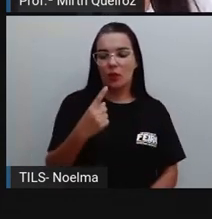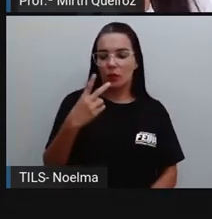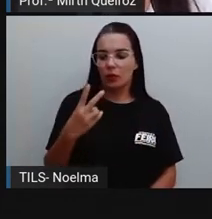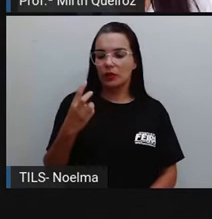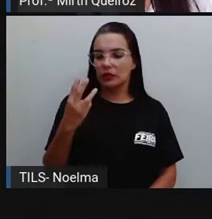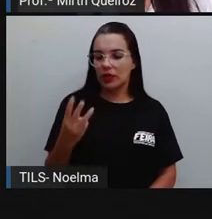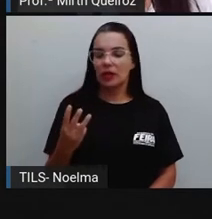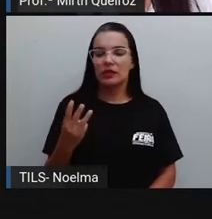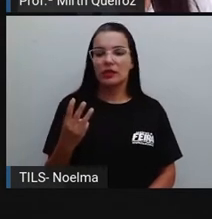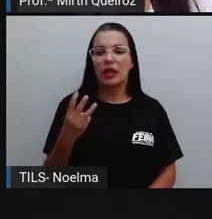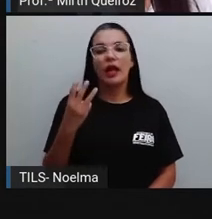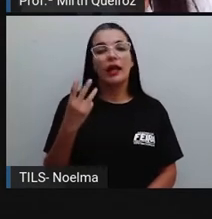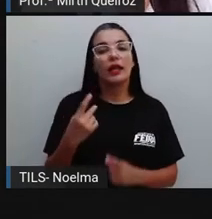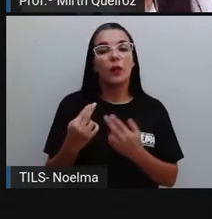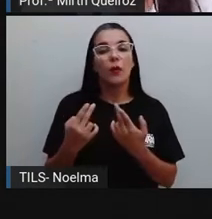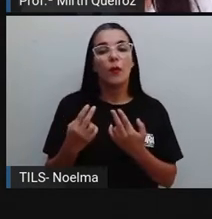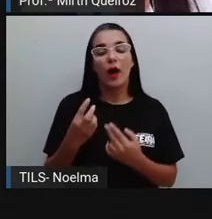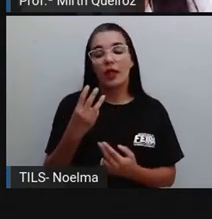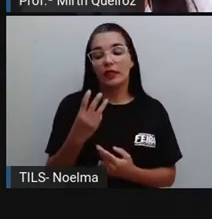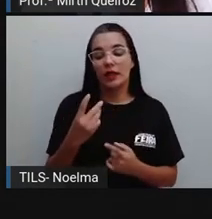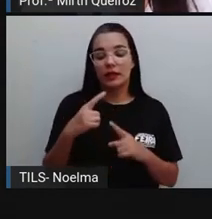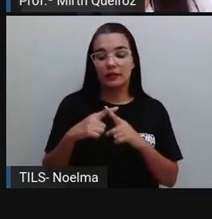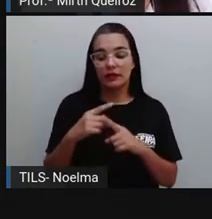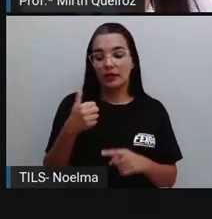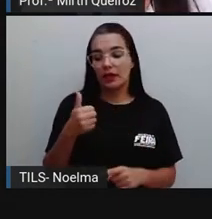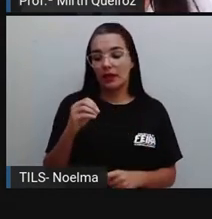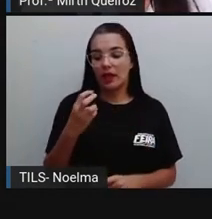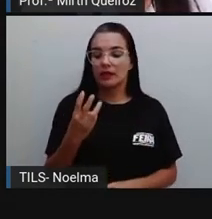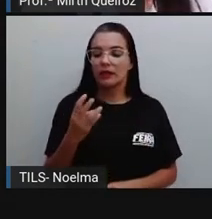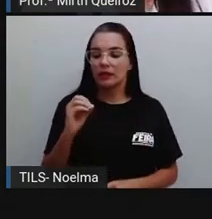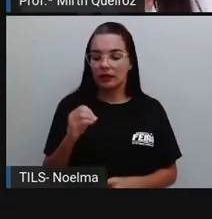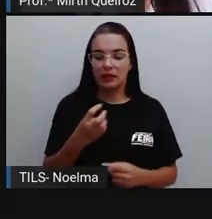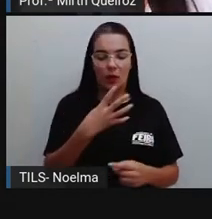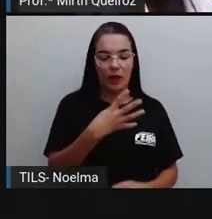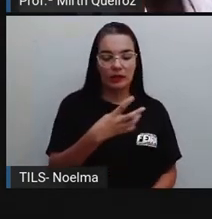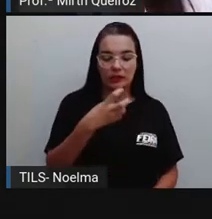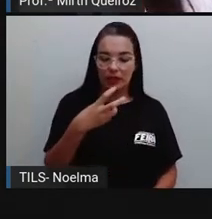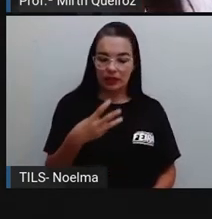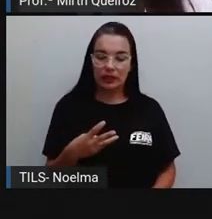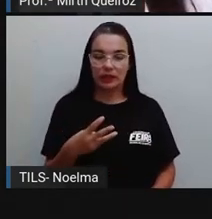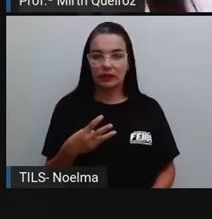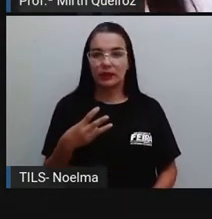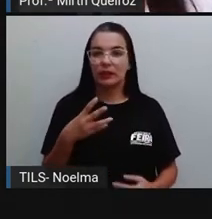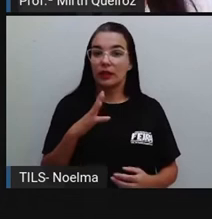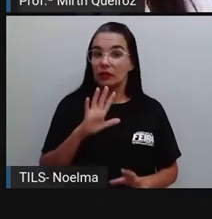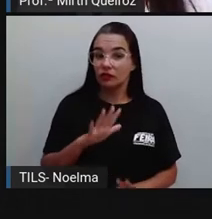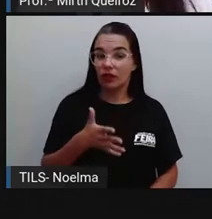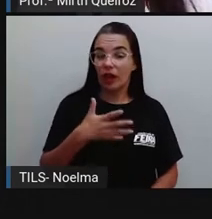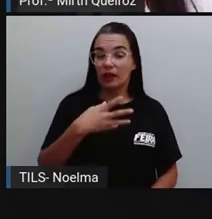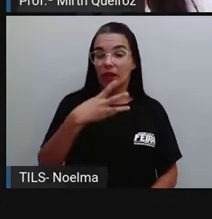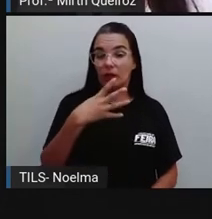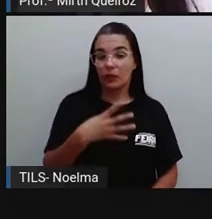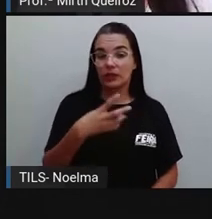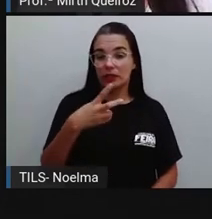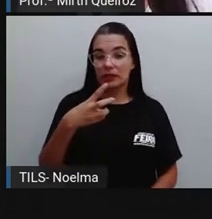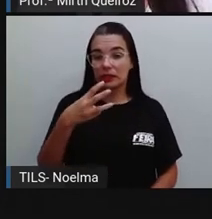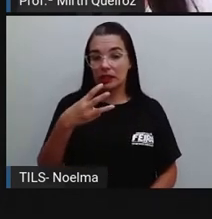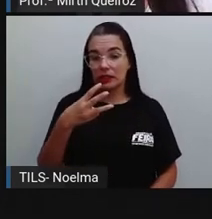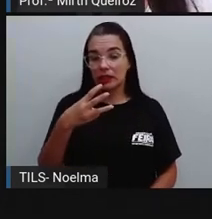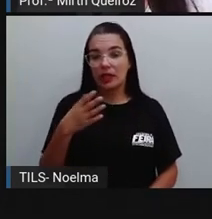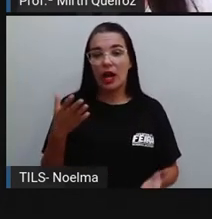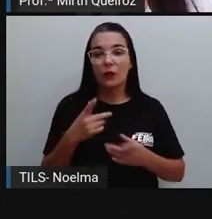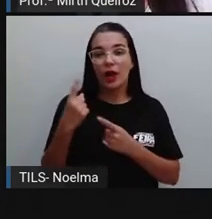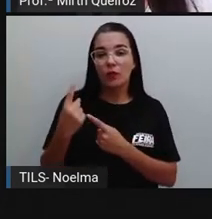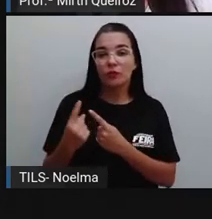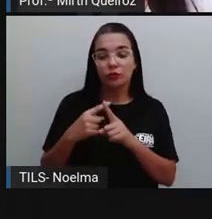dois, três dezenas. Três vezes dez. Trinta. Então, quatrocentos e trinta. Nós já temos aqui. E quantas